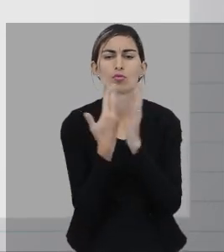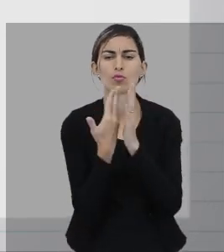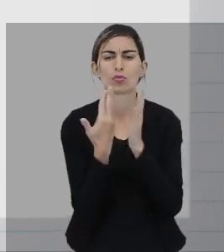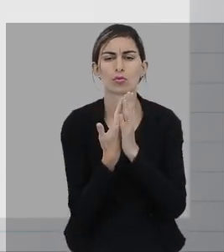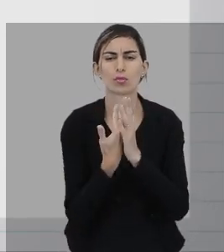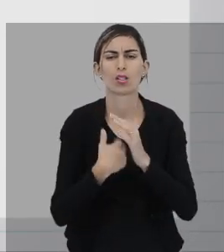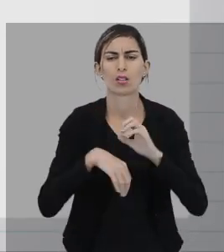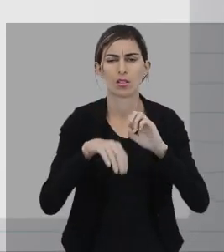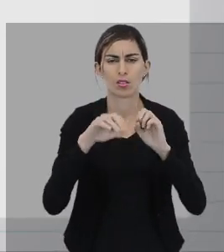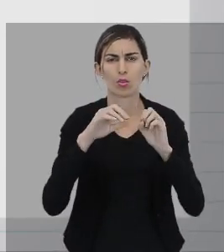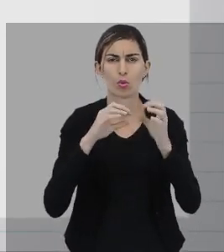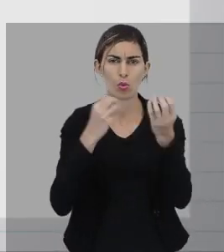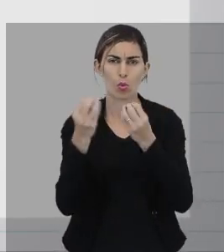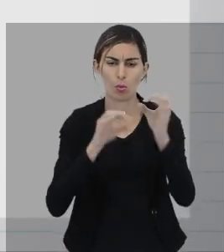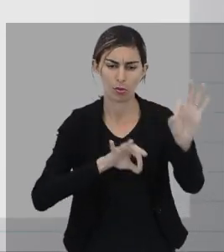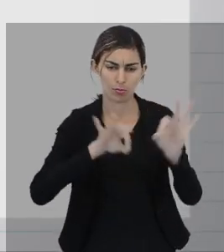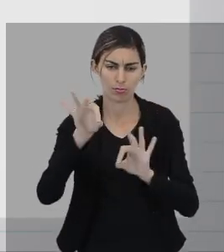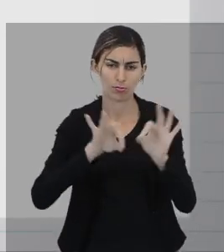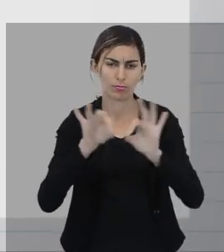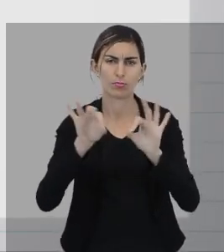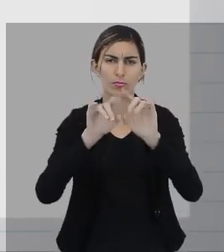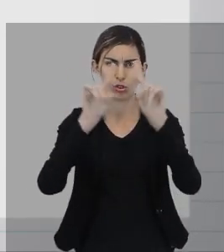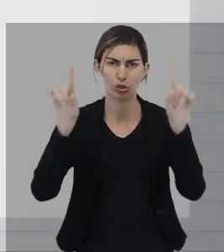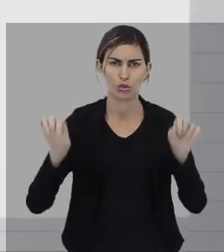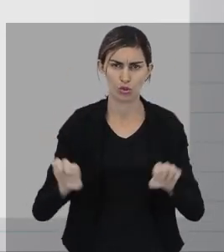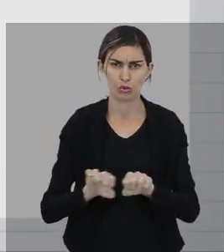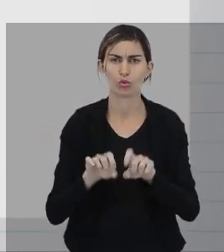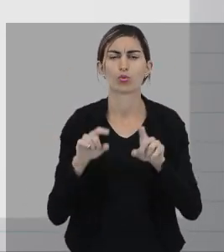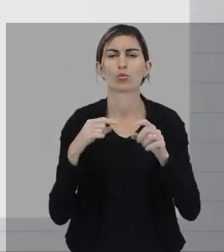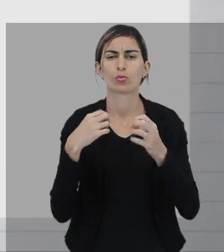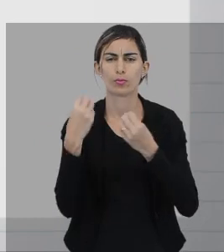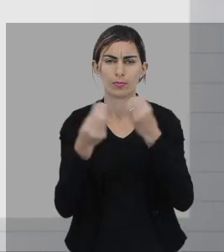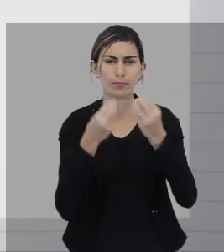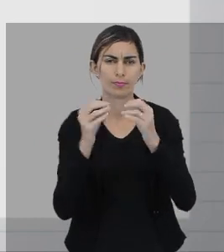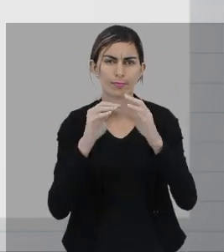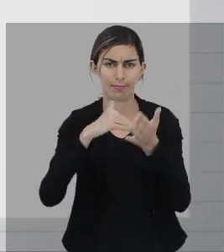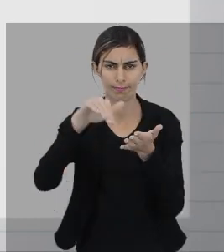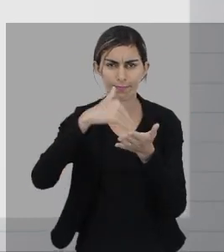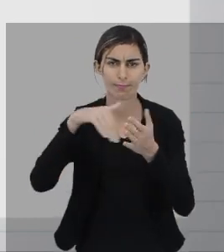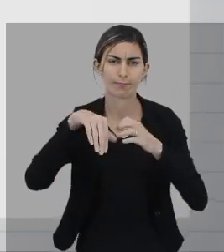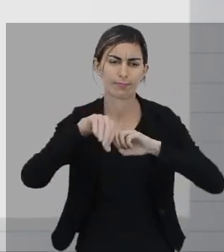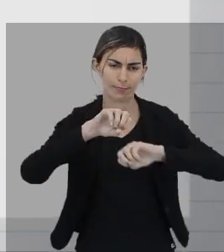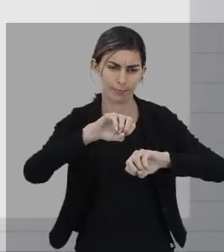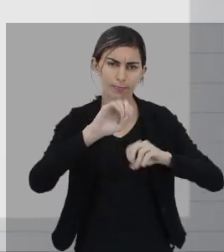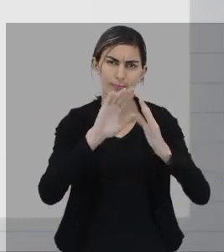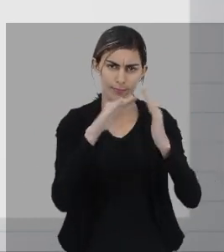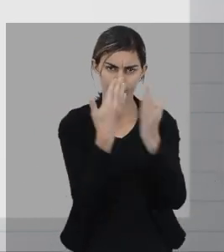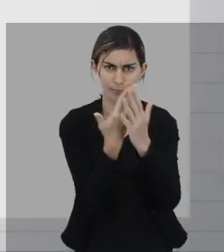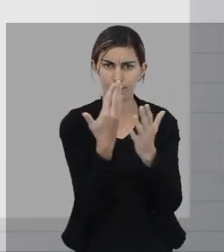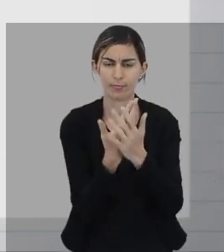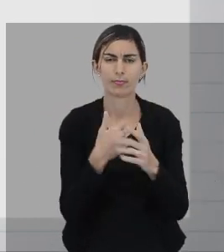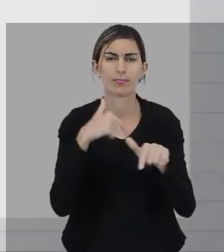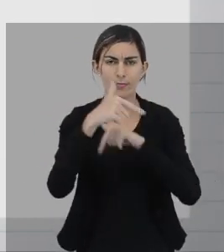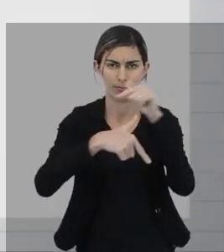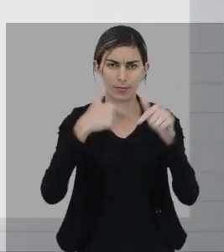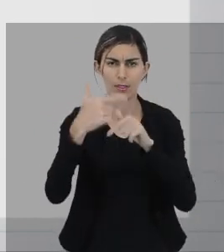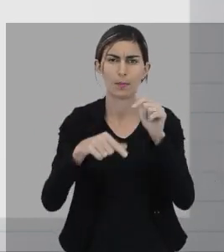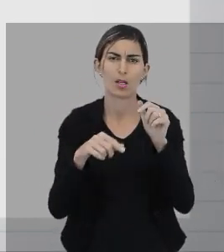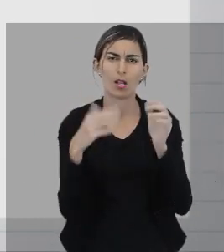alguns aspectos da estruturação. A Secretaria Estadual Escola trabalha essencialmente com a estruturação.